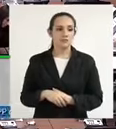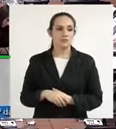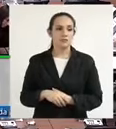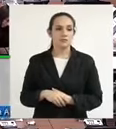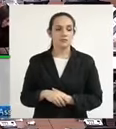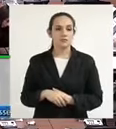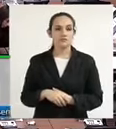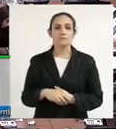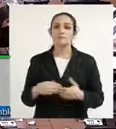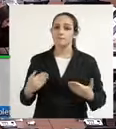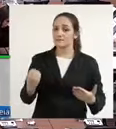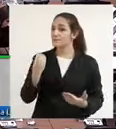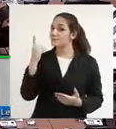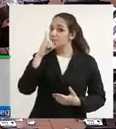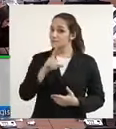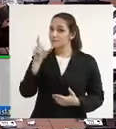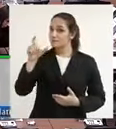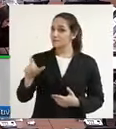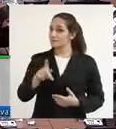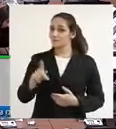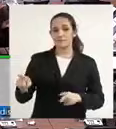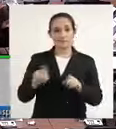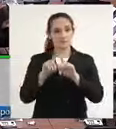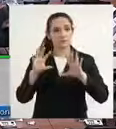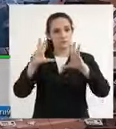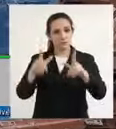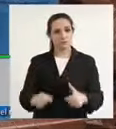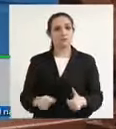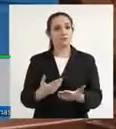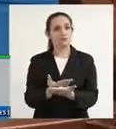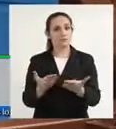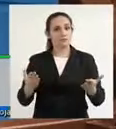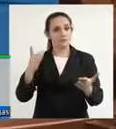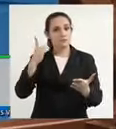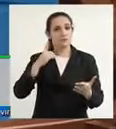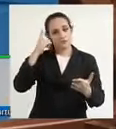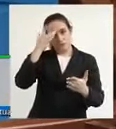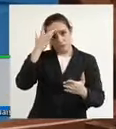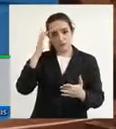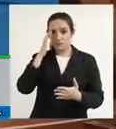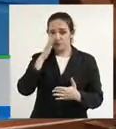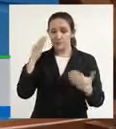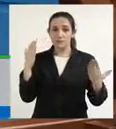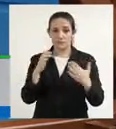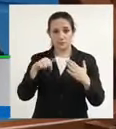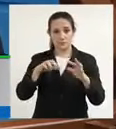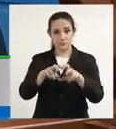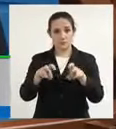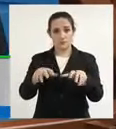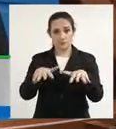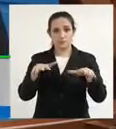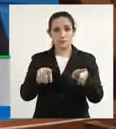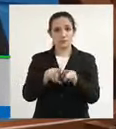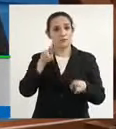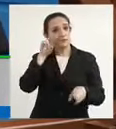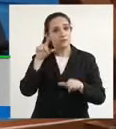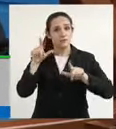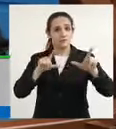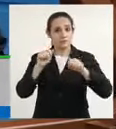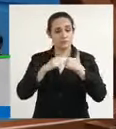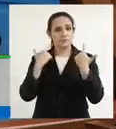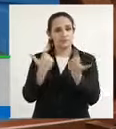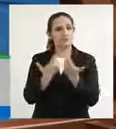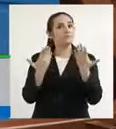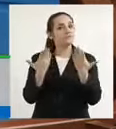Muito bom dia, senhor presidente, nobres pares, senhores que nos assistem nesse plenário e também que nos assistem através da TV Assembleia.